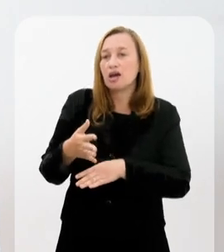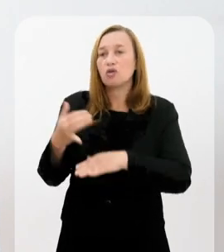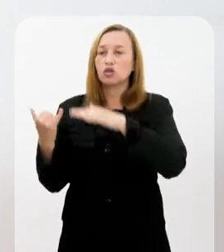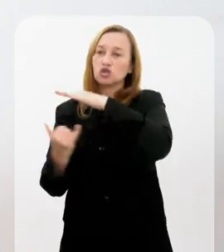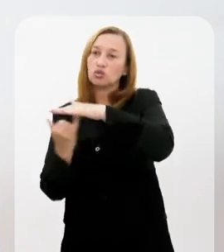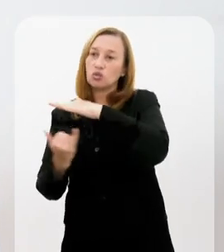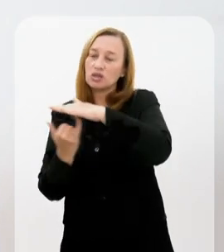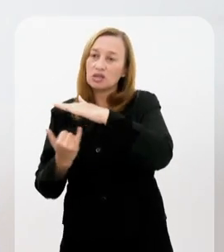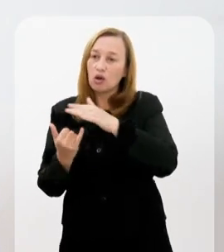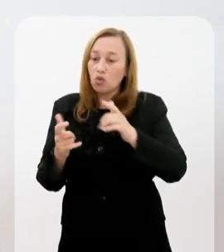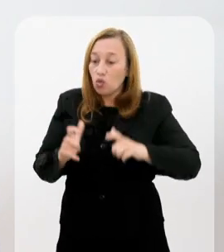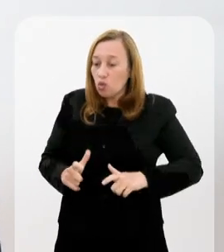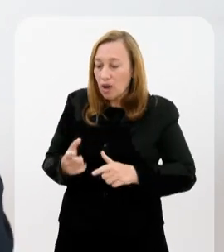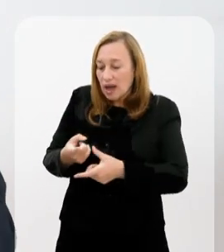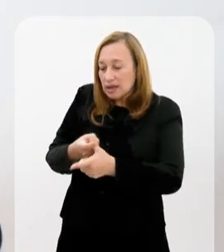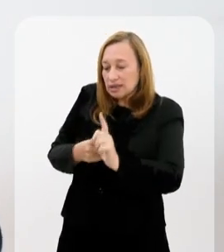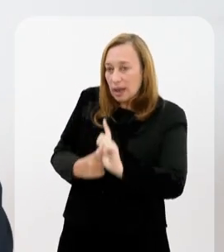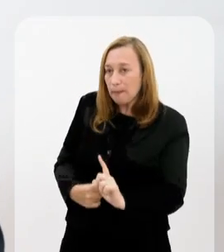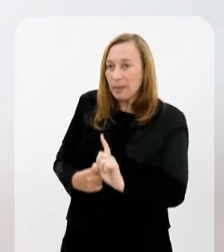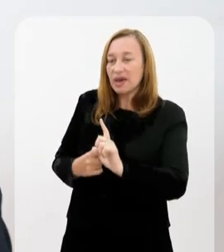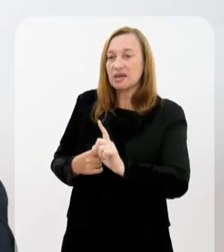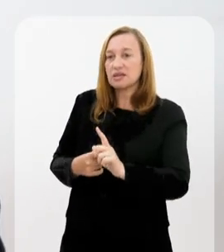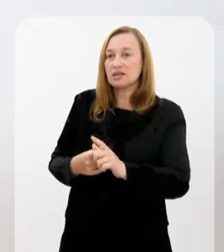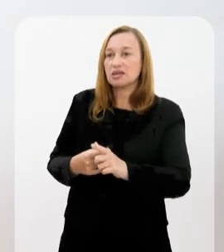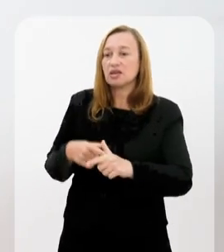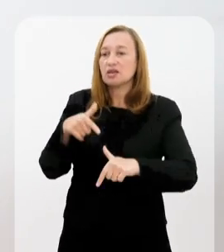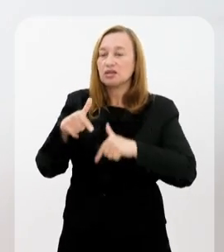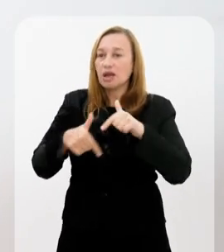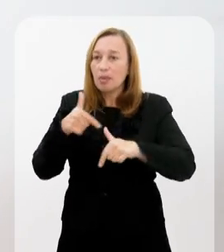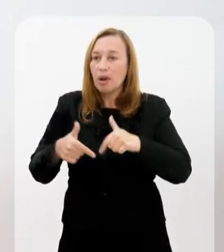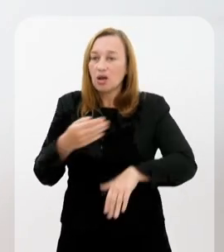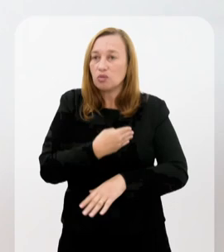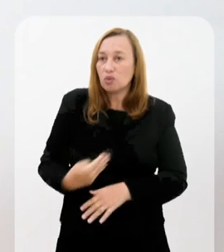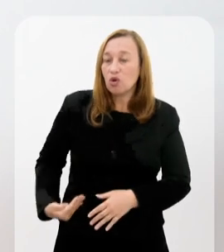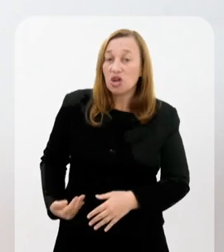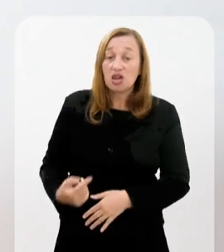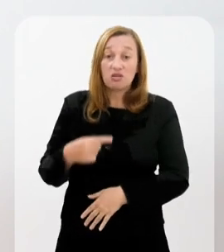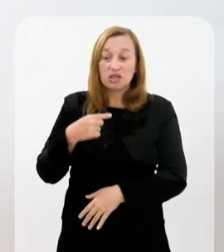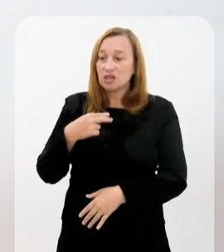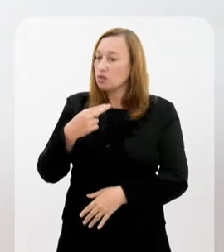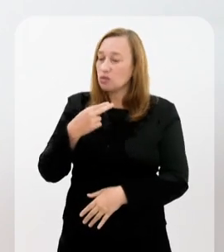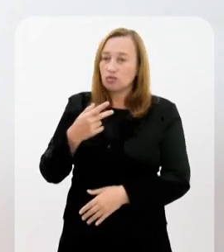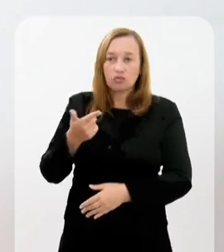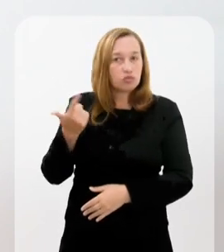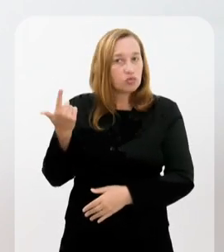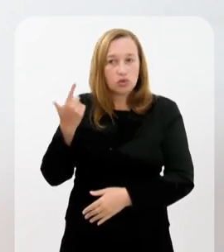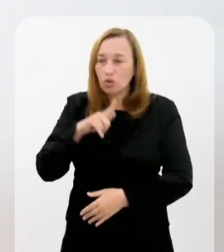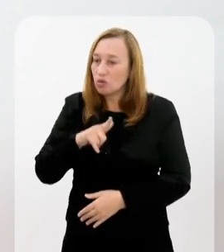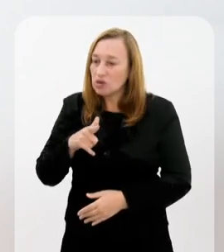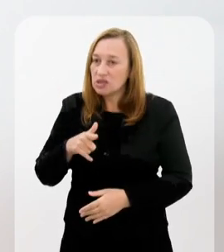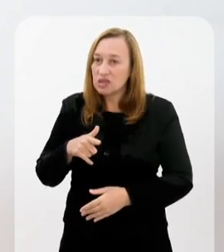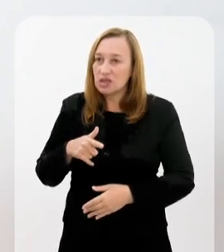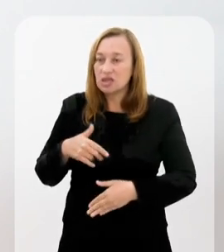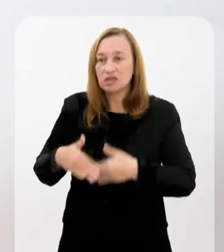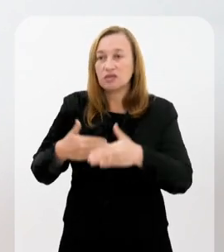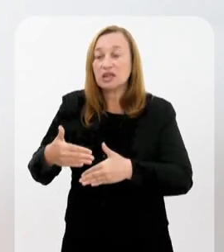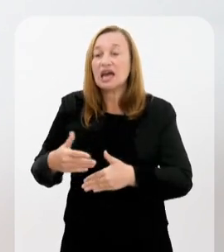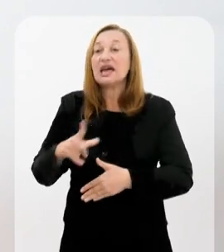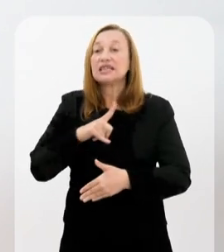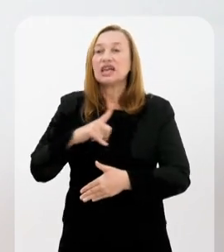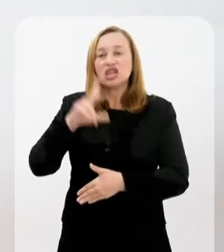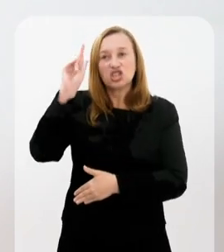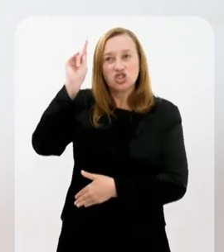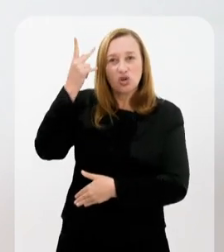unidade numa região que depende muito desses serviços públicos e você não dialogar com esse território. Então, assim, tem histórias que já são